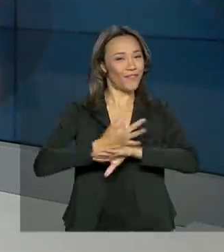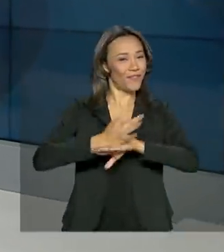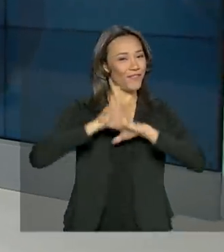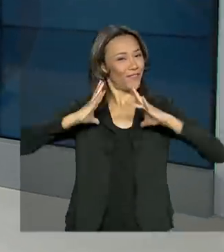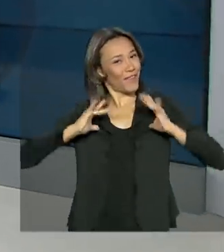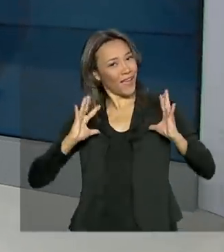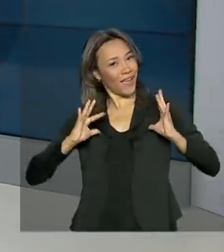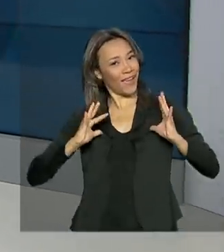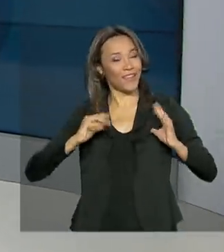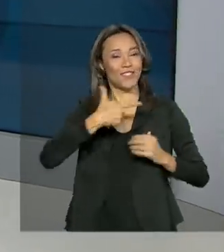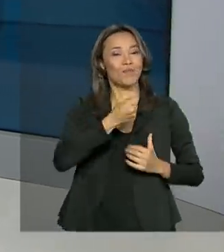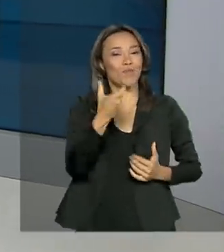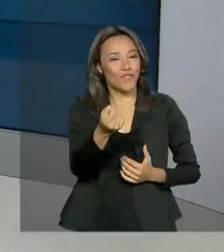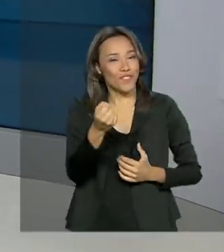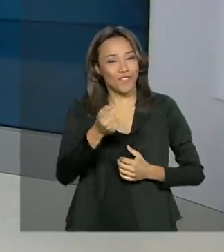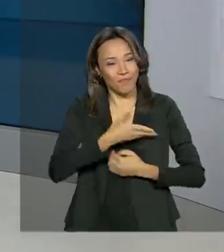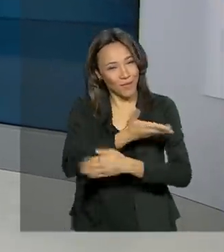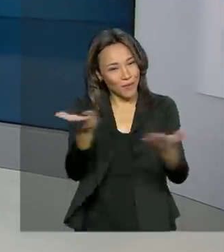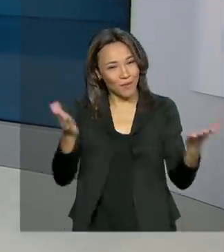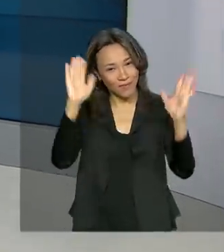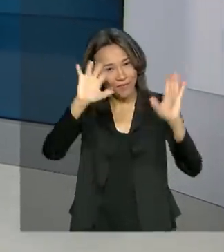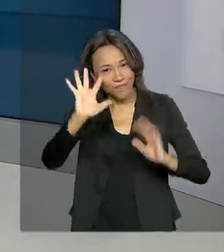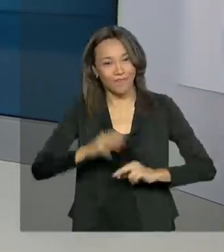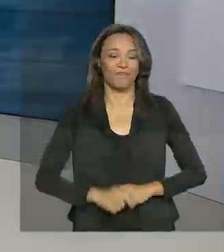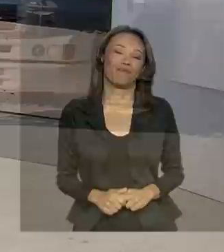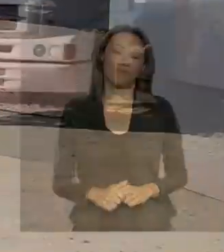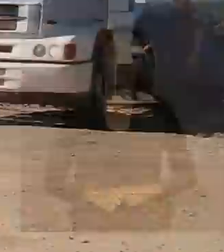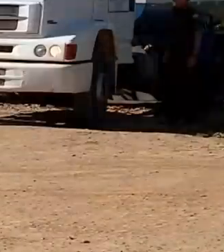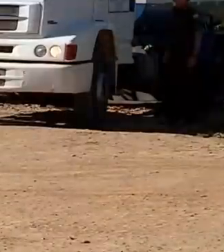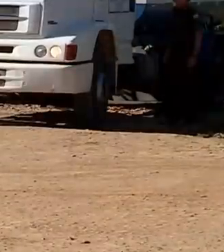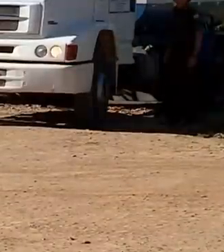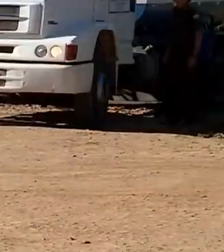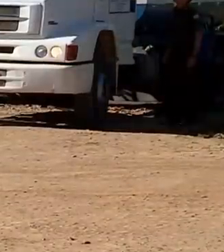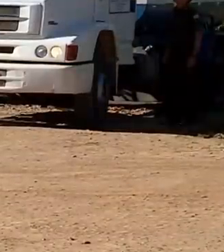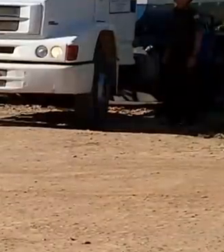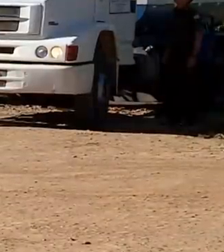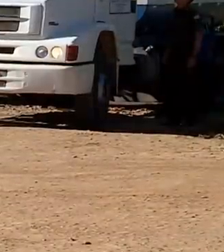então 2020 para todo mundo. Tchau. Tchau.